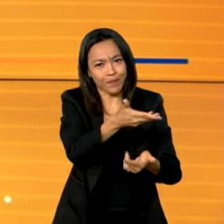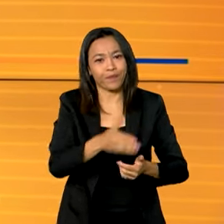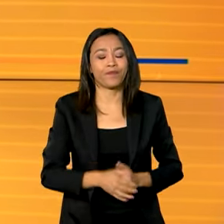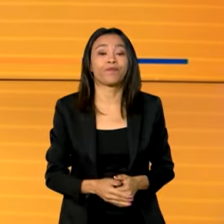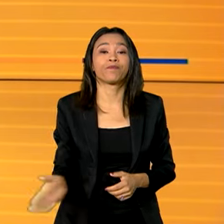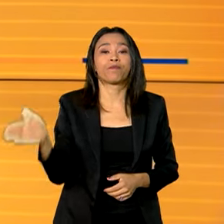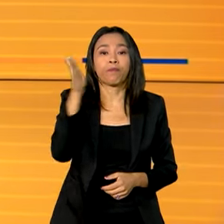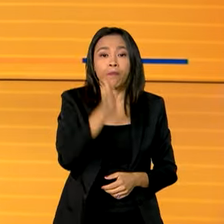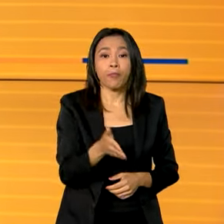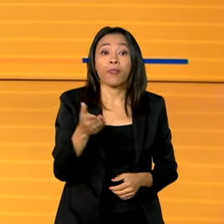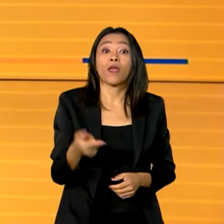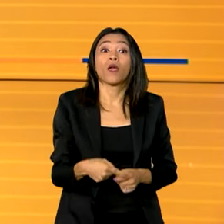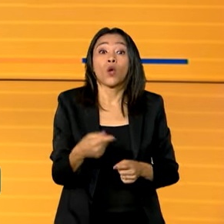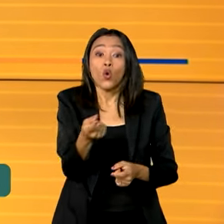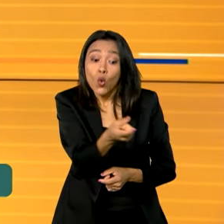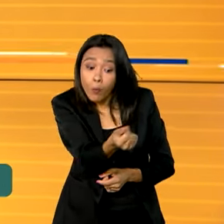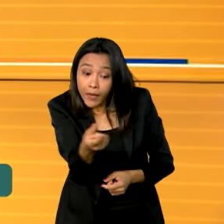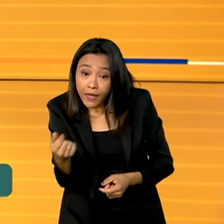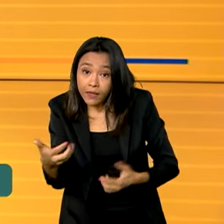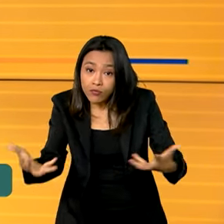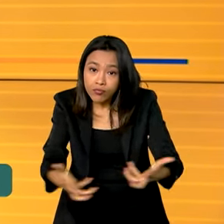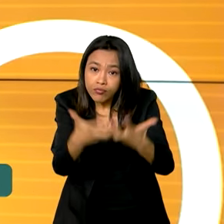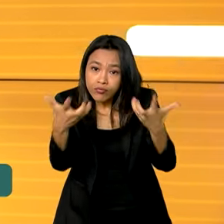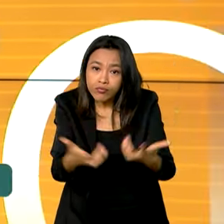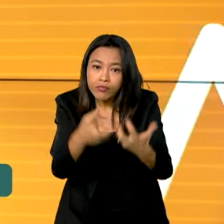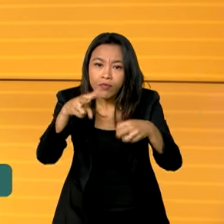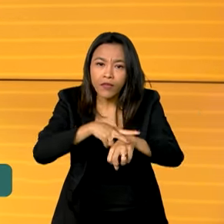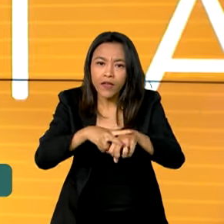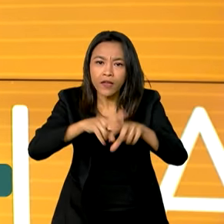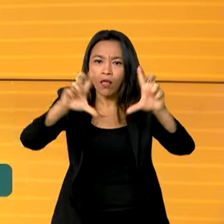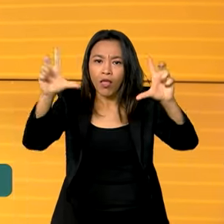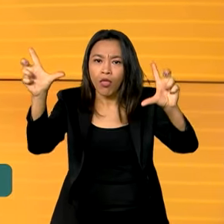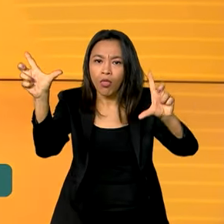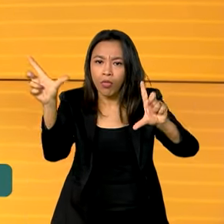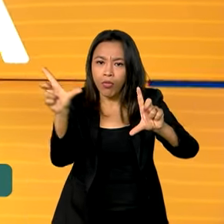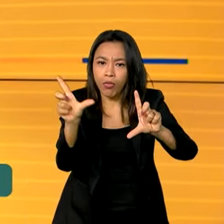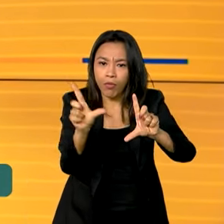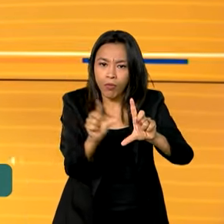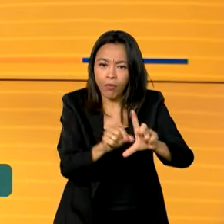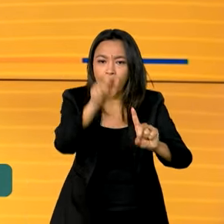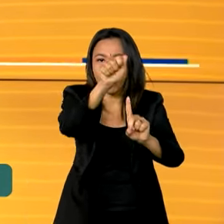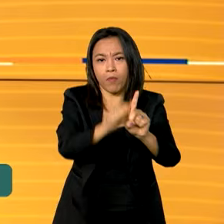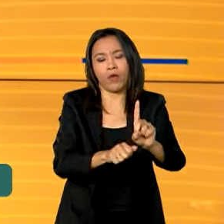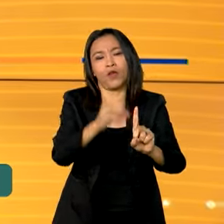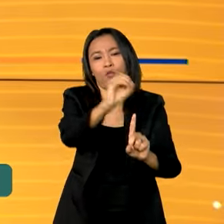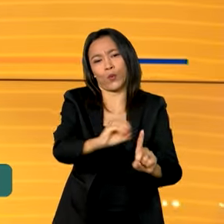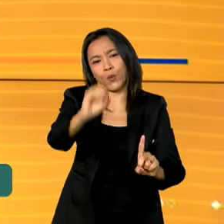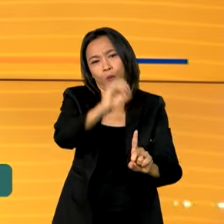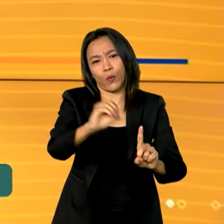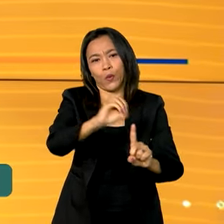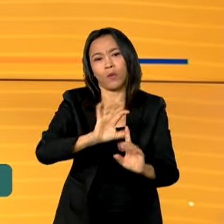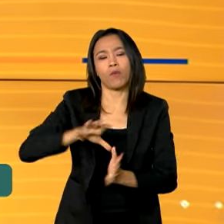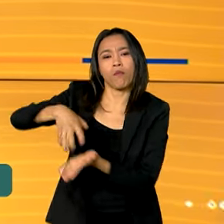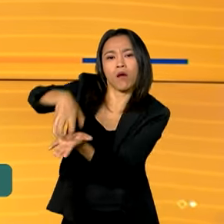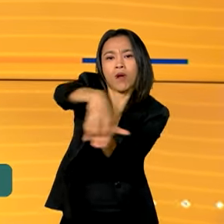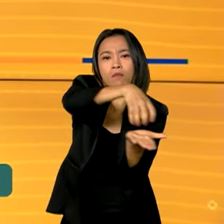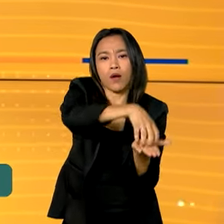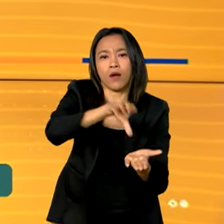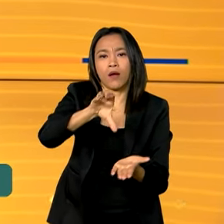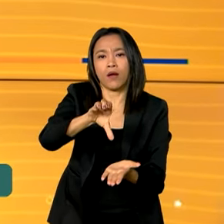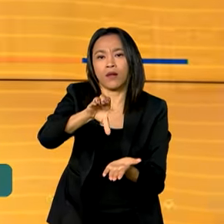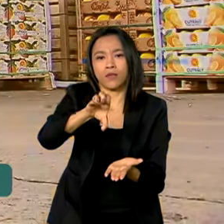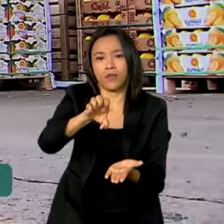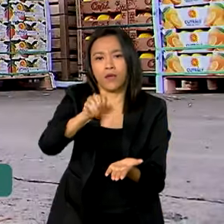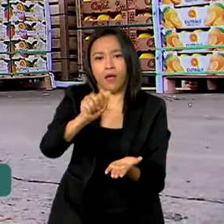das principais hortaliças teve queda ao longo do mês de outubro na maior parte das centrais de abastecimento do país.